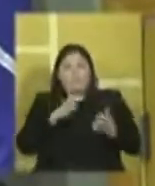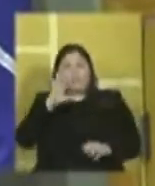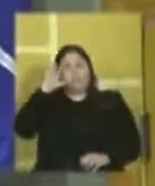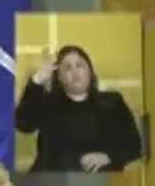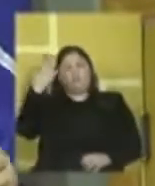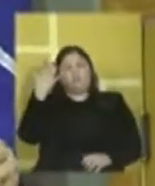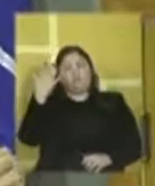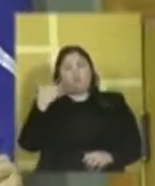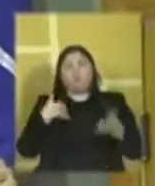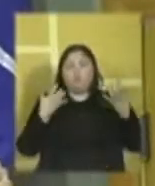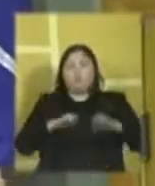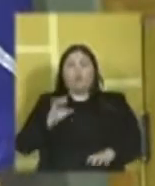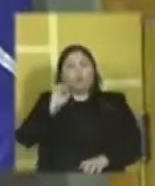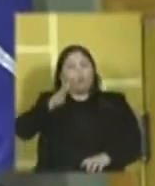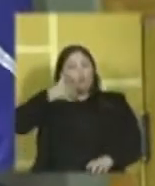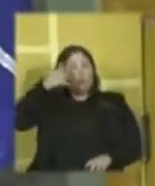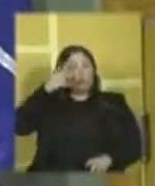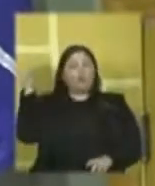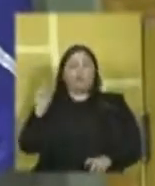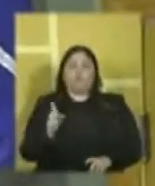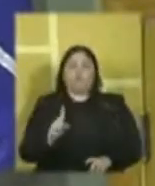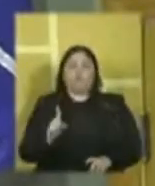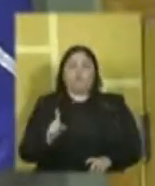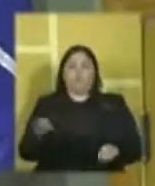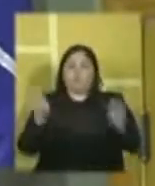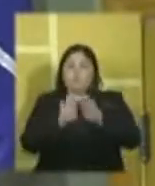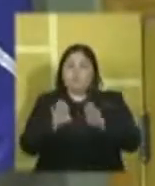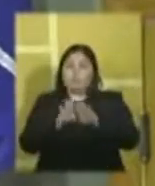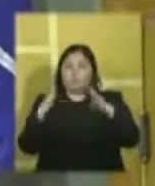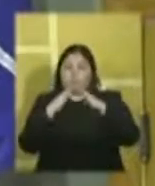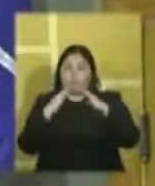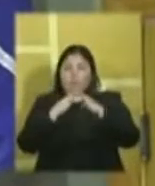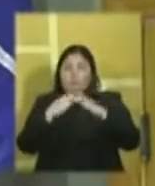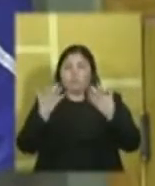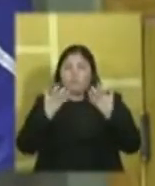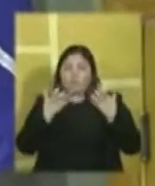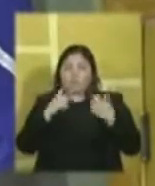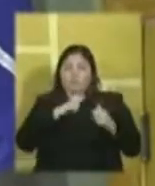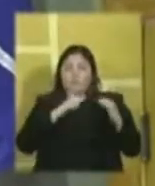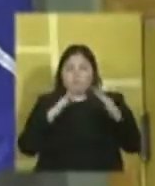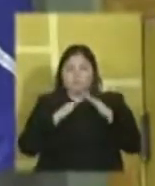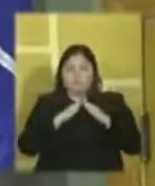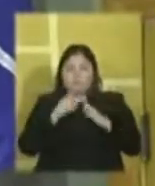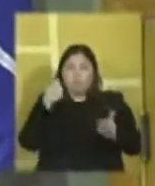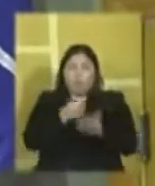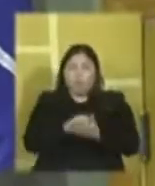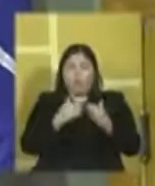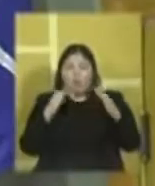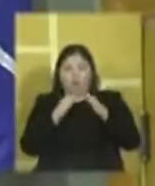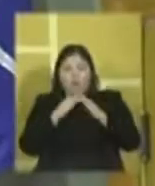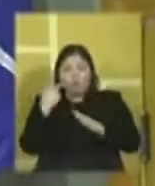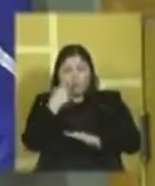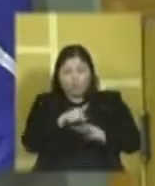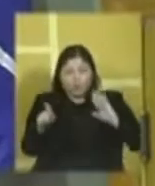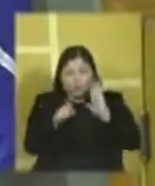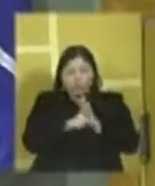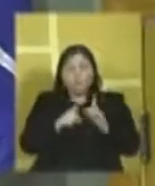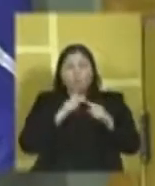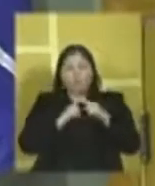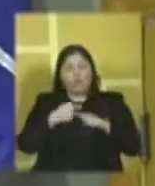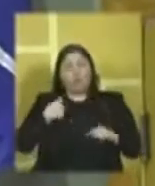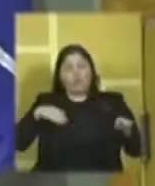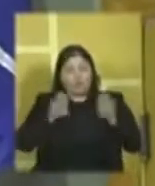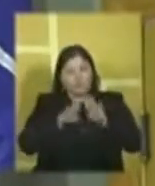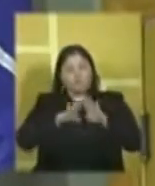resolver, não querem vir aqui com discurso, não. E desses moradores que querem ter dignidade, pagar uma casa que é sua, porque eu já fui mutuar